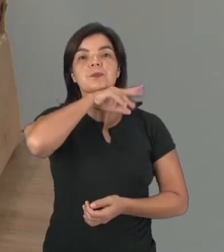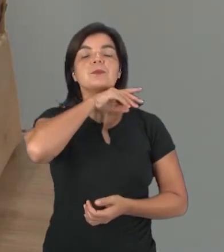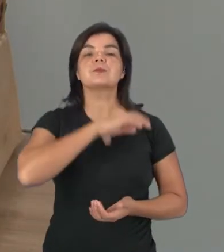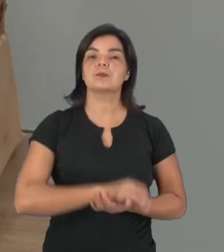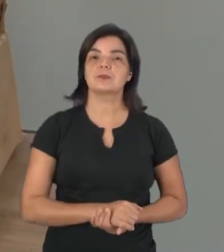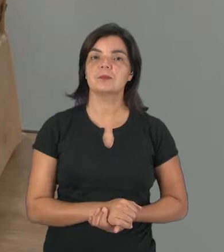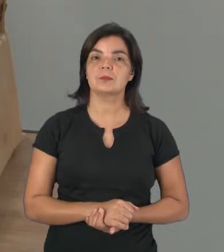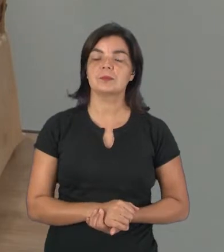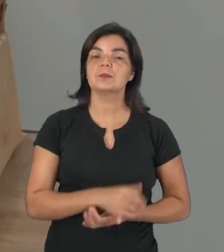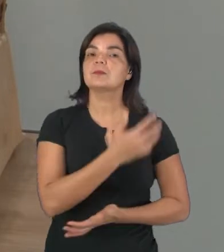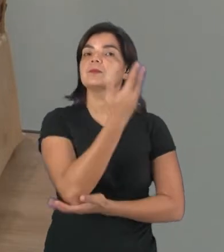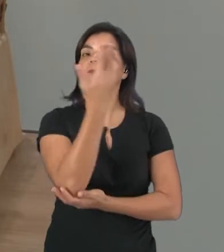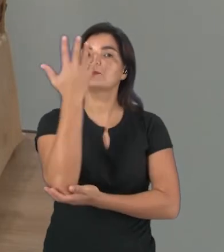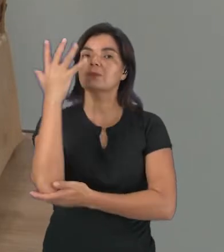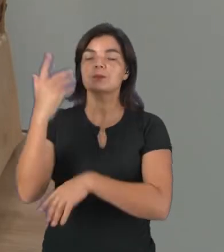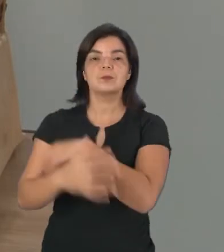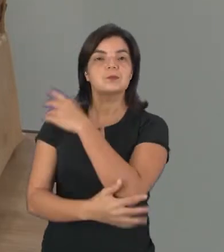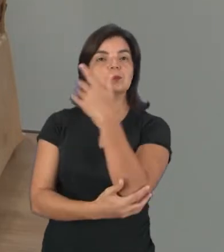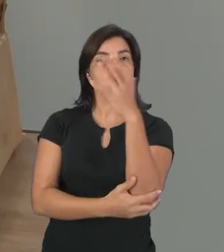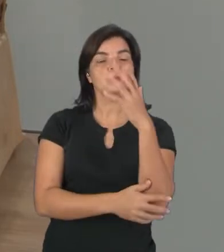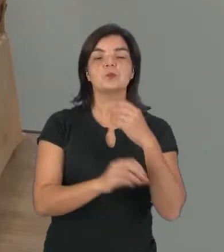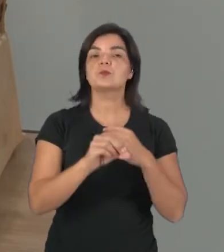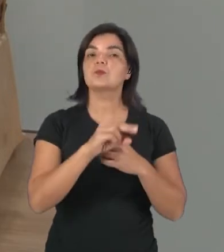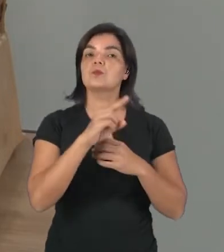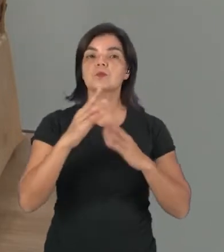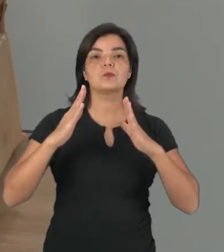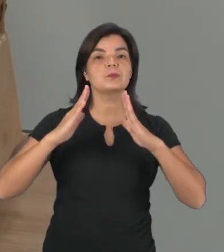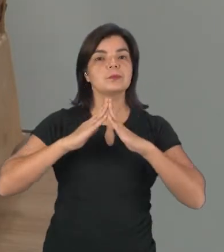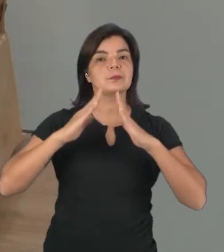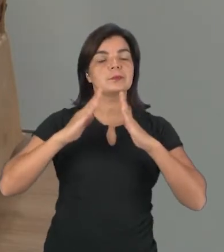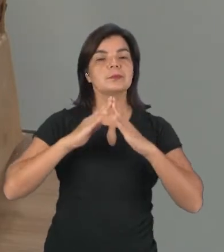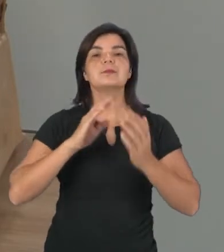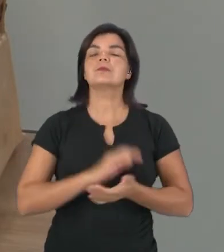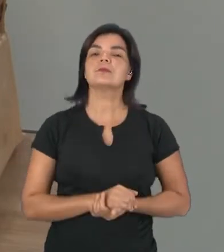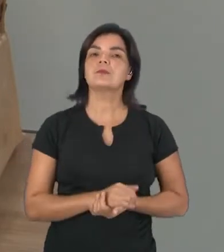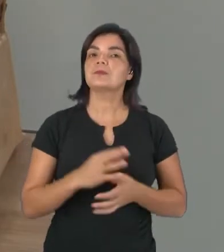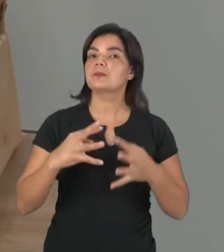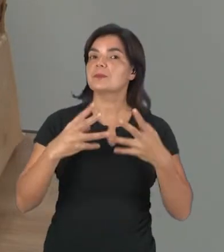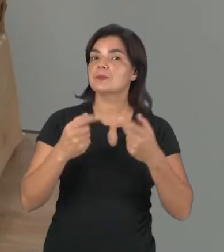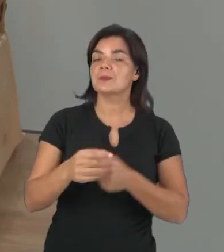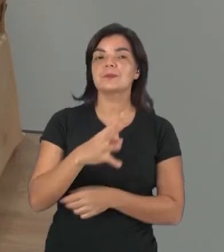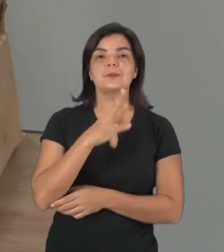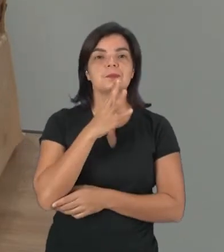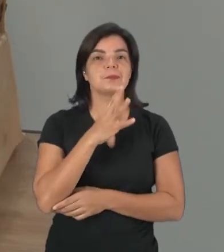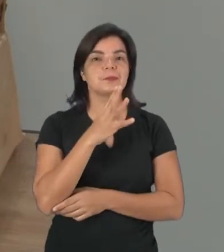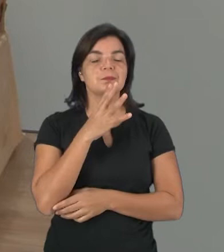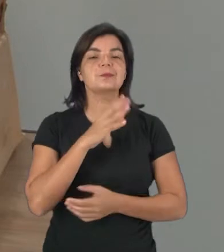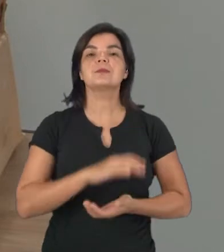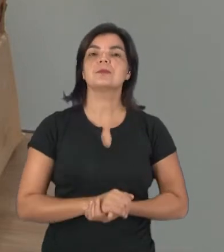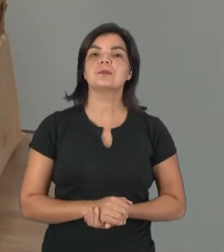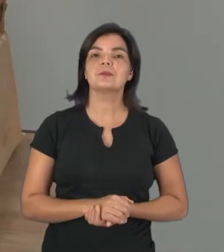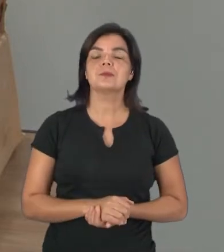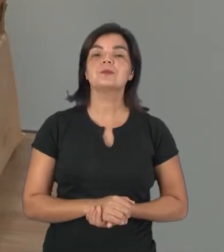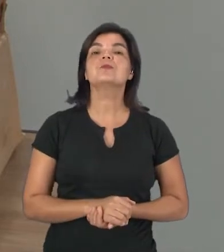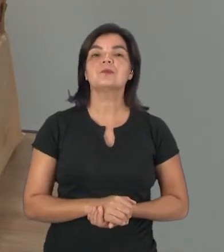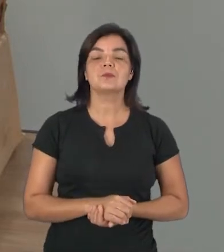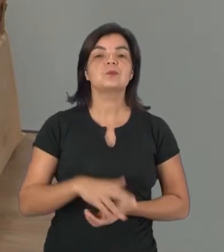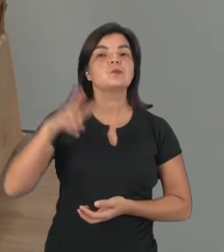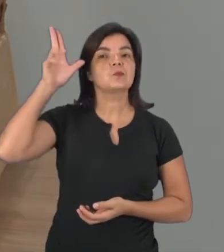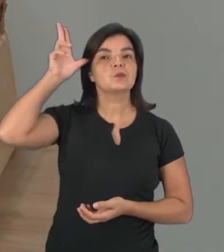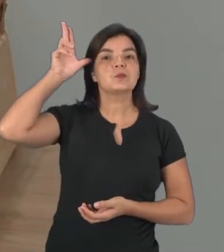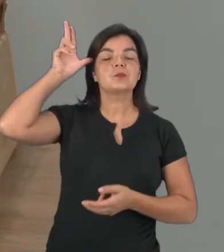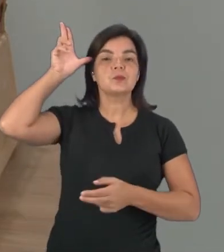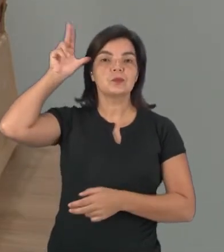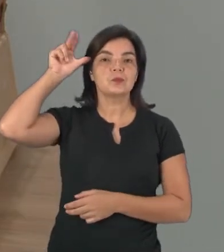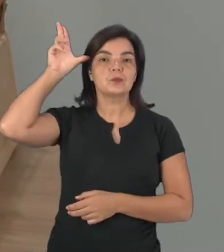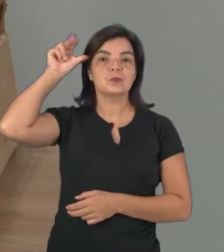selvagem ou é um animal doméstico? Este todos conhecem. É o cavalo. Muito bem.